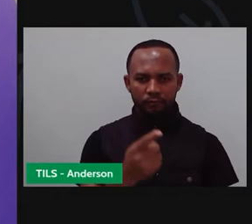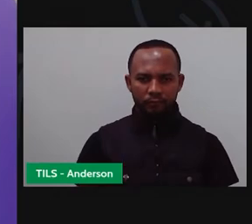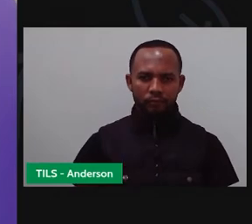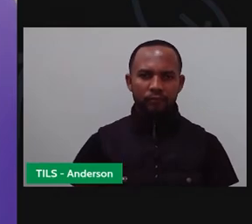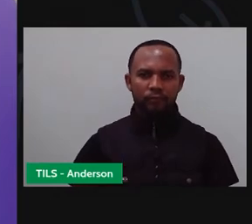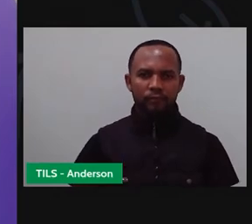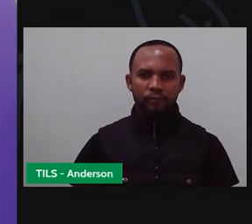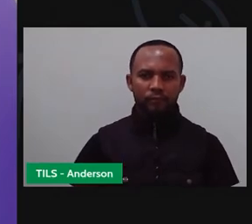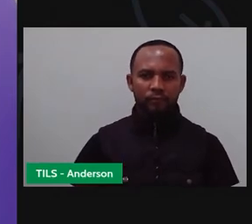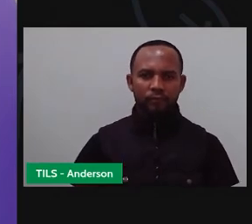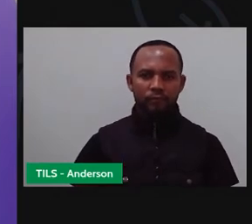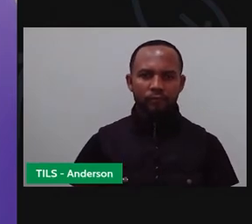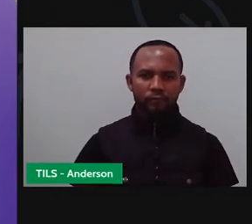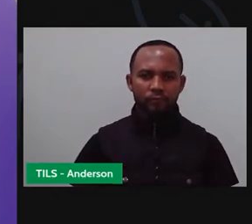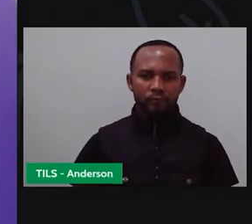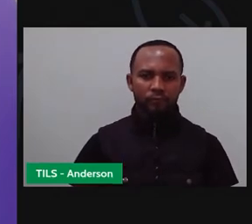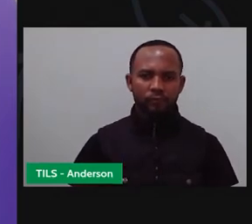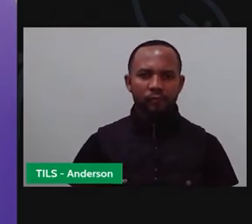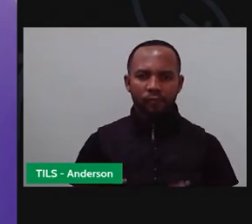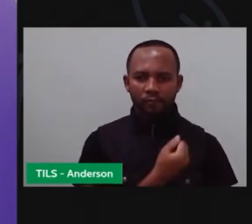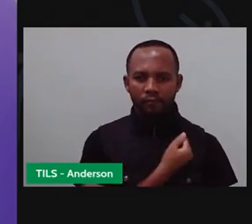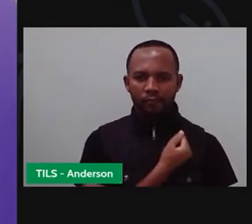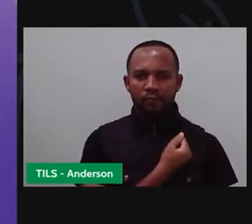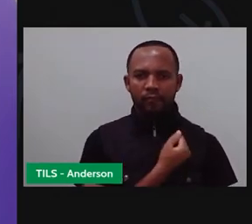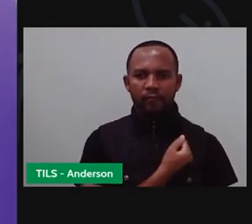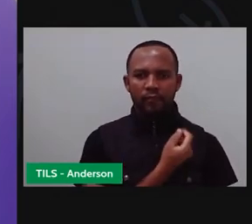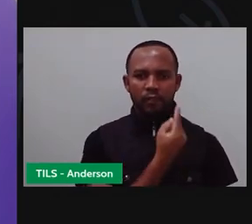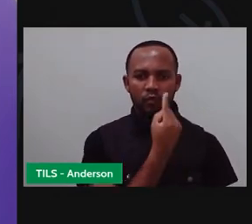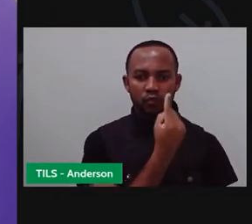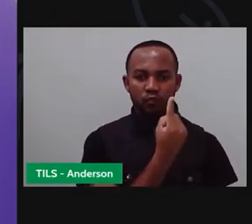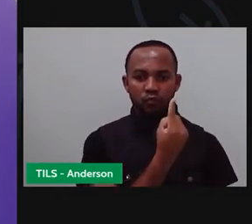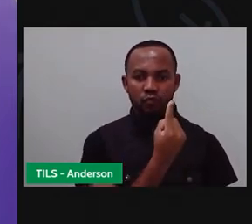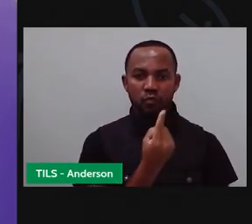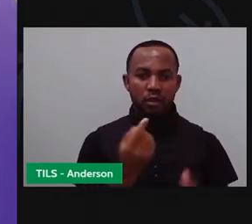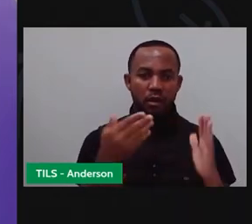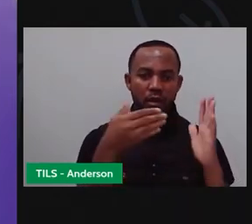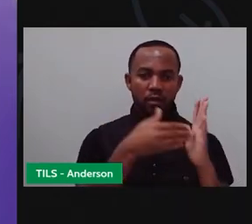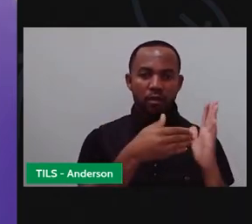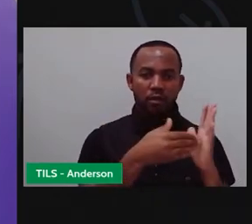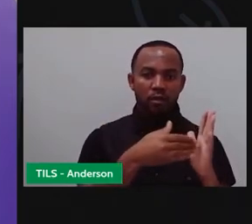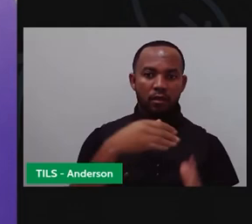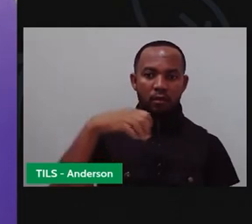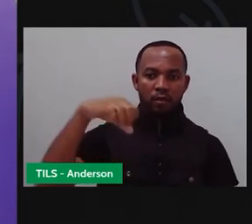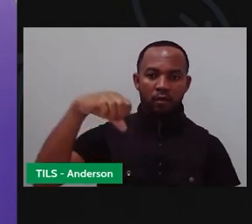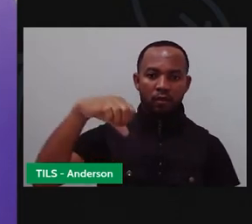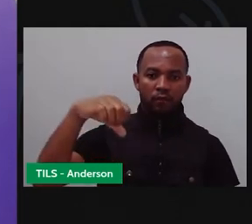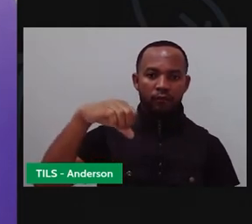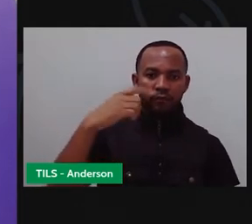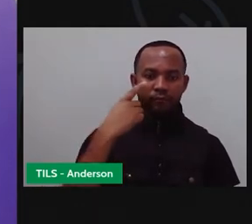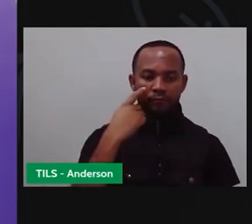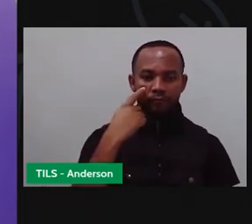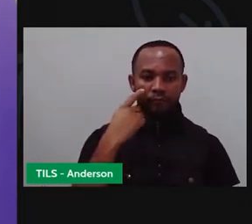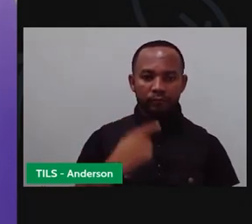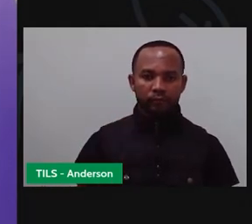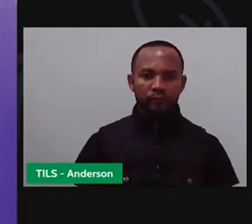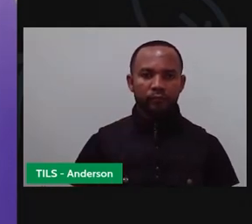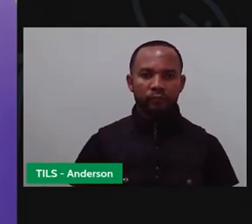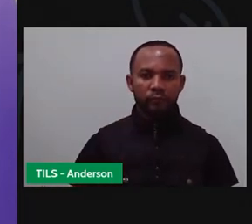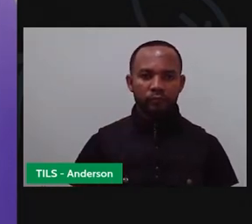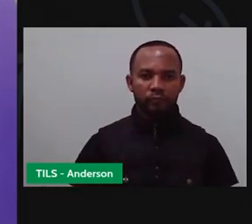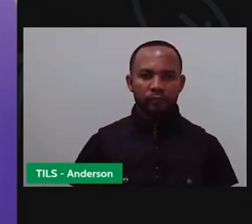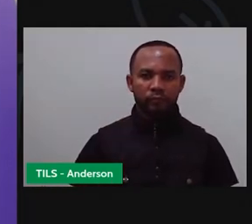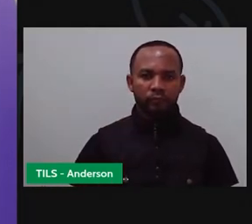No gráfico lá, ele tá numerado de 1 a 9. E o que a gente vai fazer? A vai cortar, ó, gente.